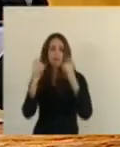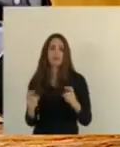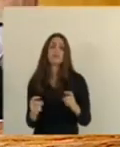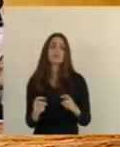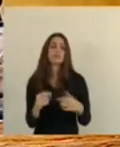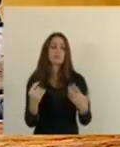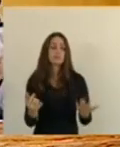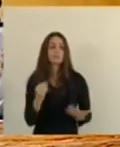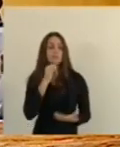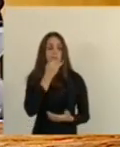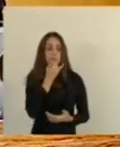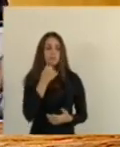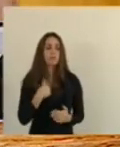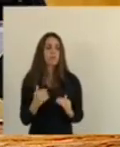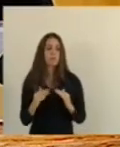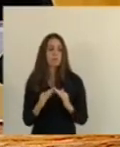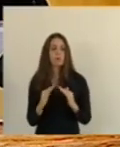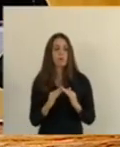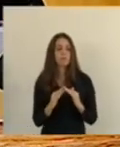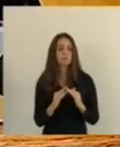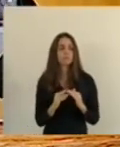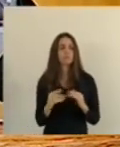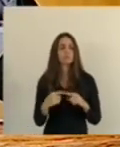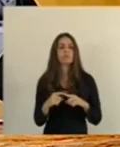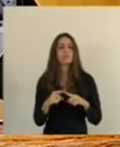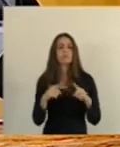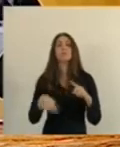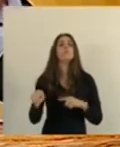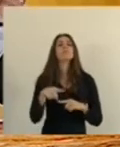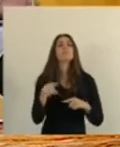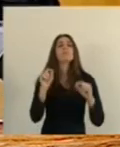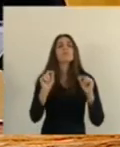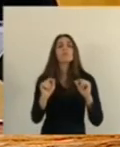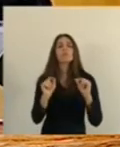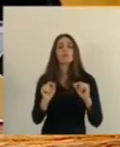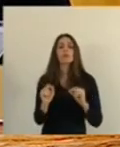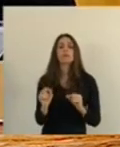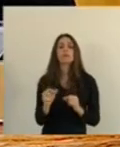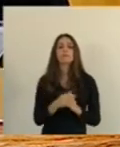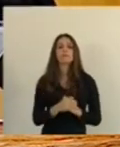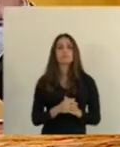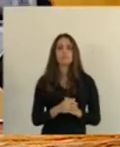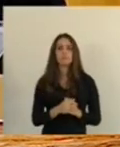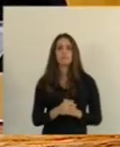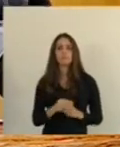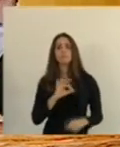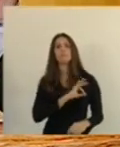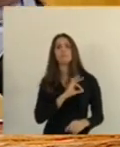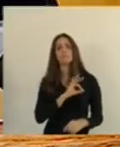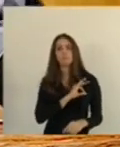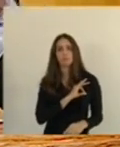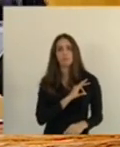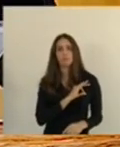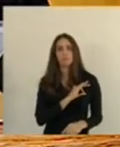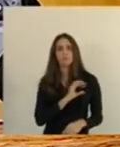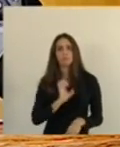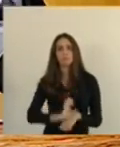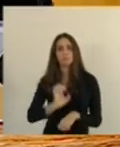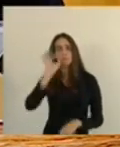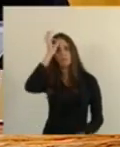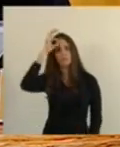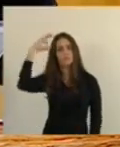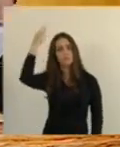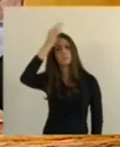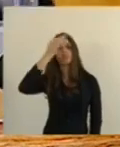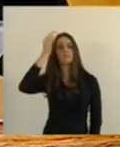pena só do município de Niares e pedimos aqui que a polícia militar do Estado do Espírito Santo,